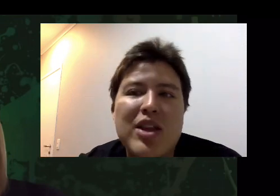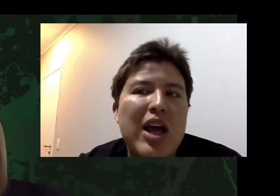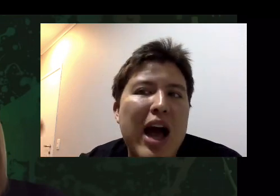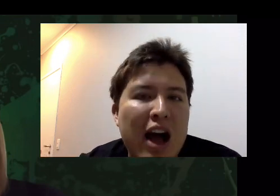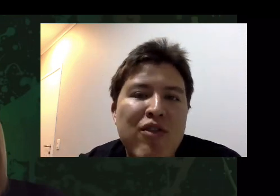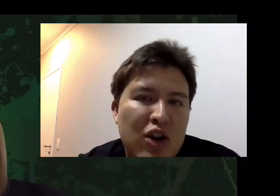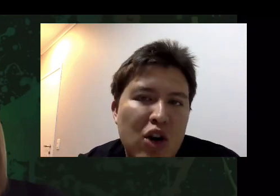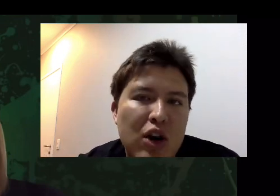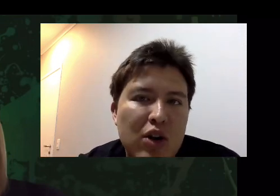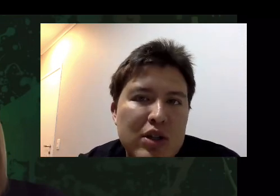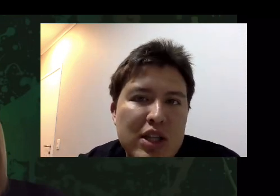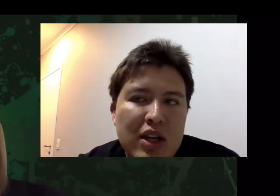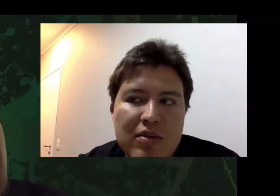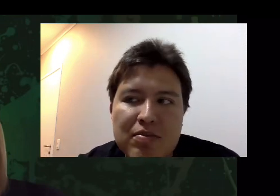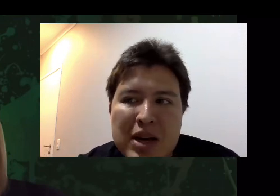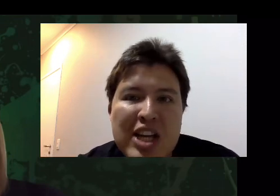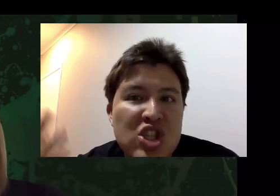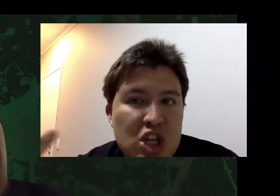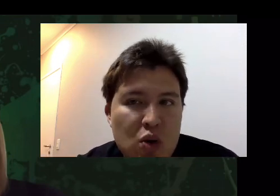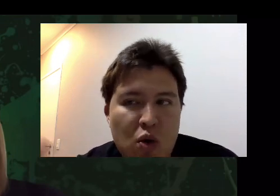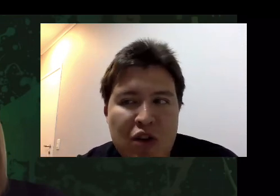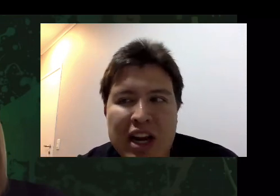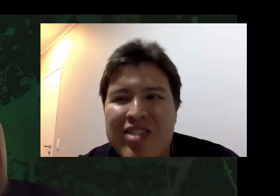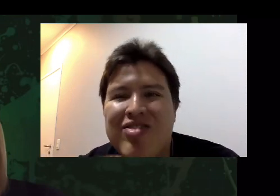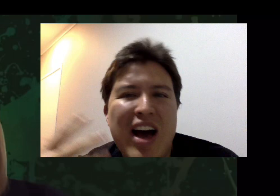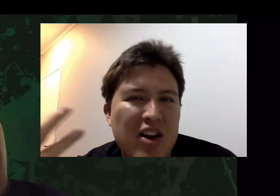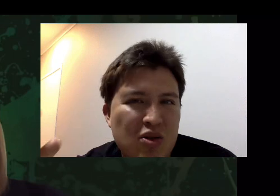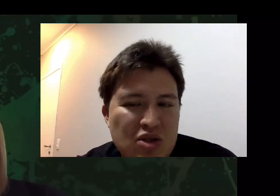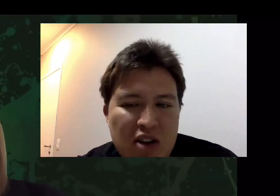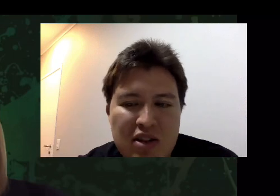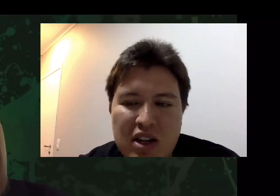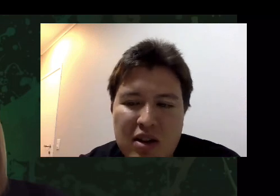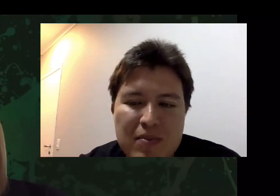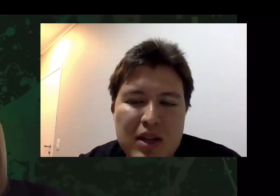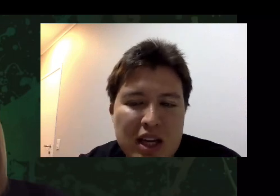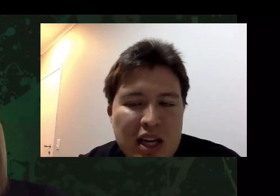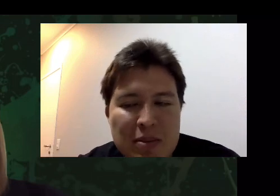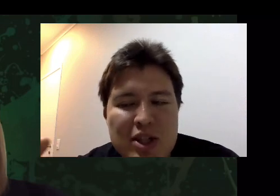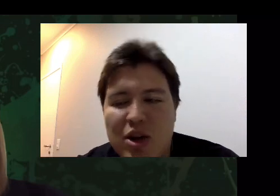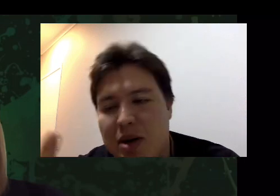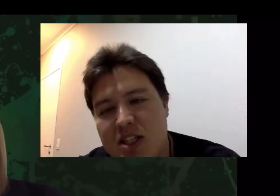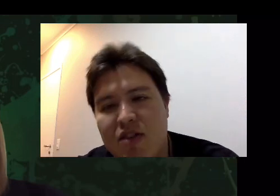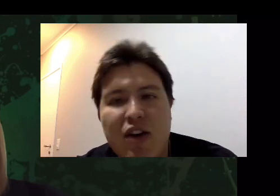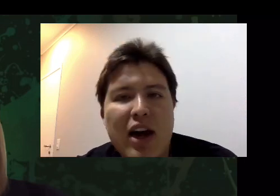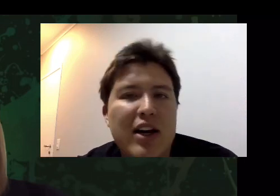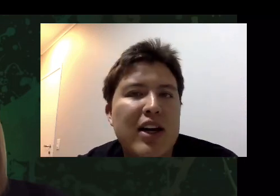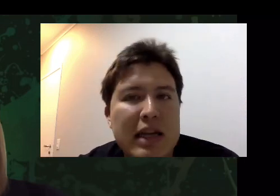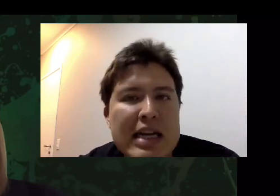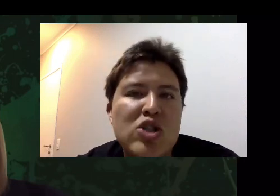folclórico, assim, bem antigo, bem lendário, sabe? Até